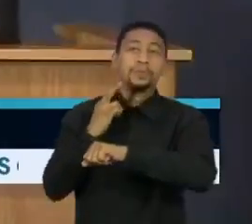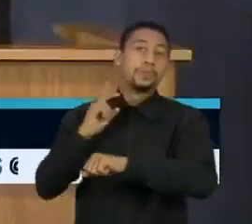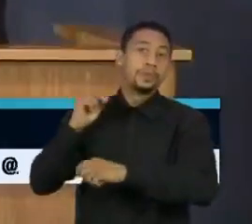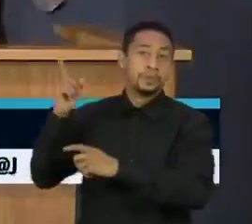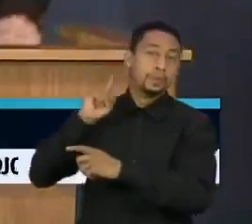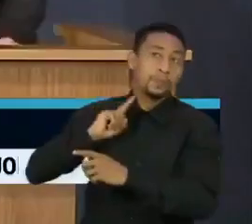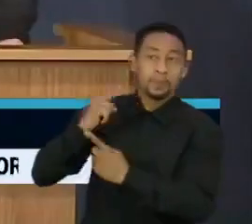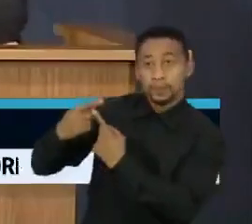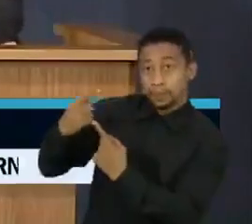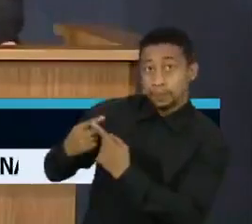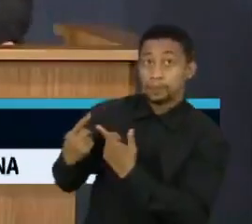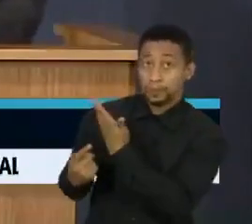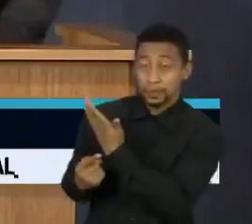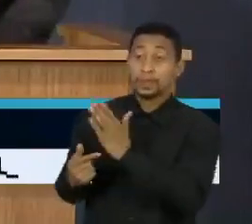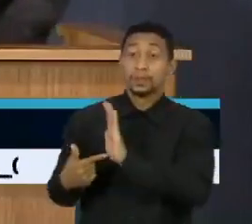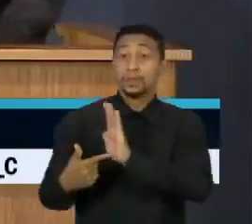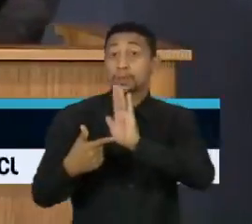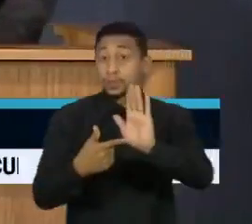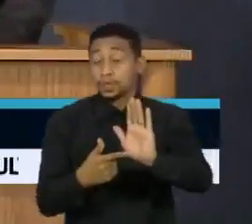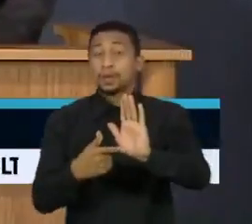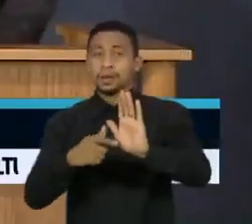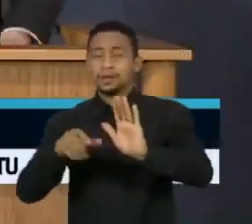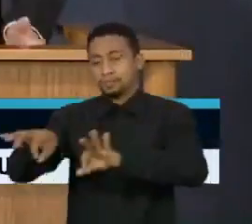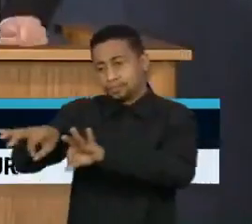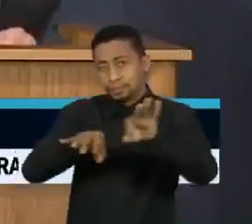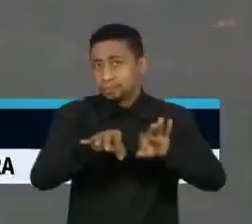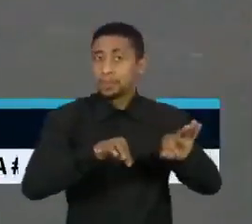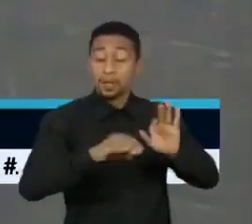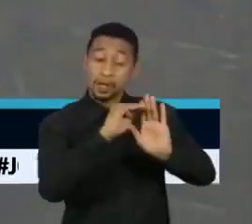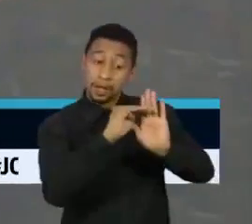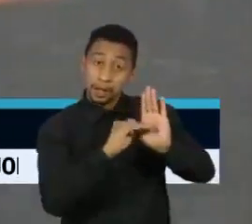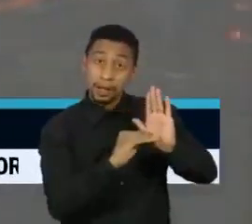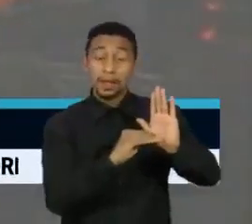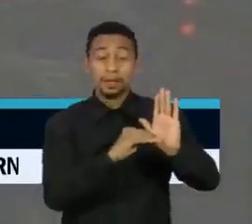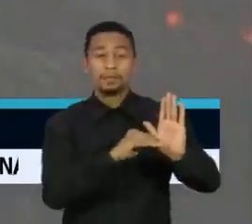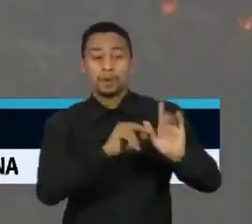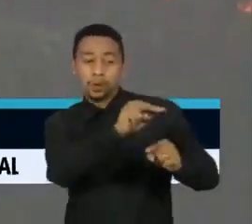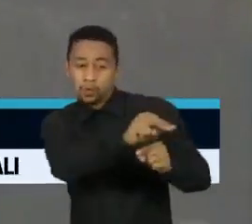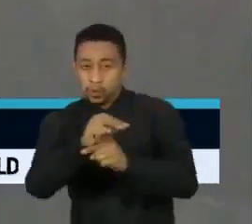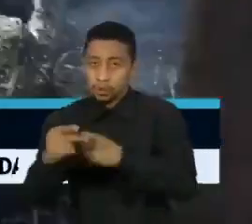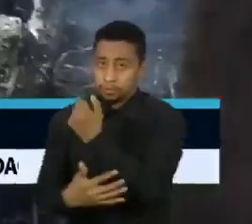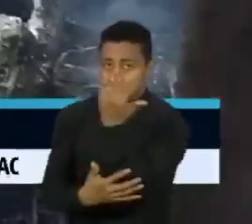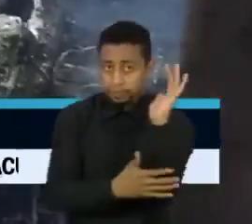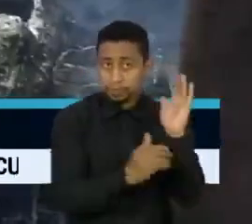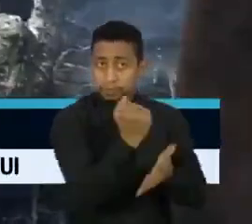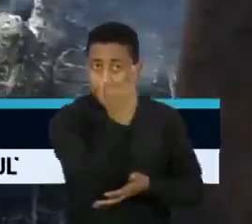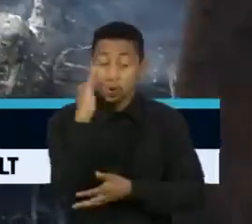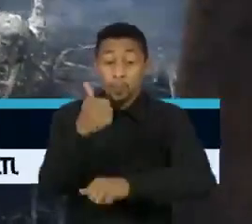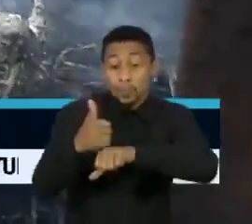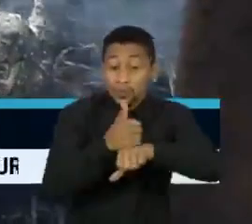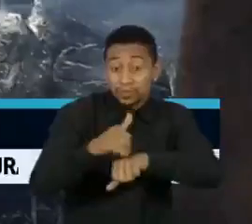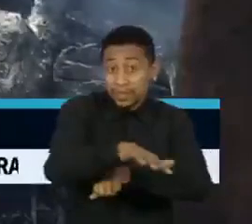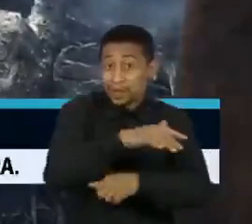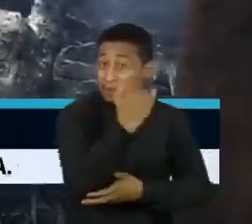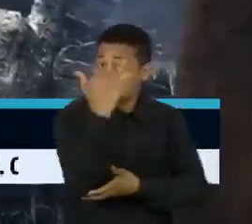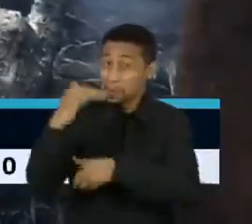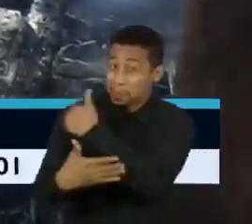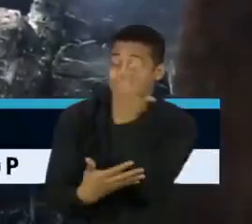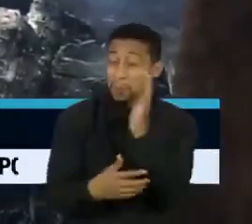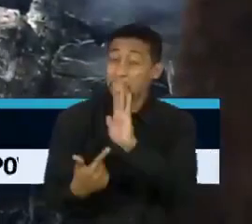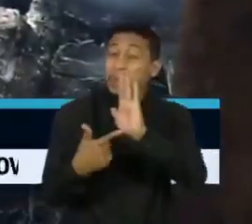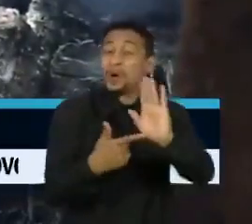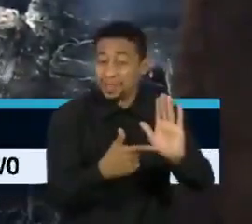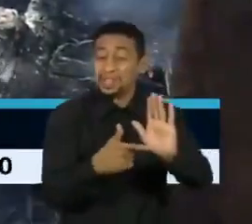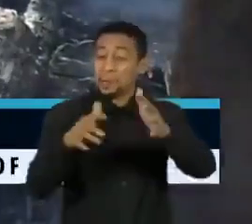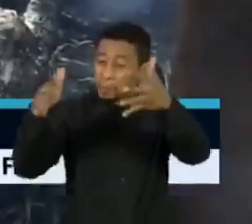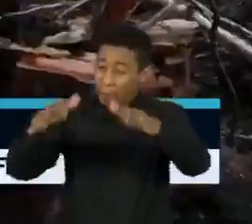Tocantins, é contrapor à política ambiental do governo Bolsonaro, que, segundo ambientalistas, tem desmantelado órgãos